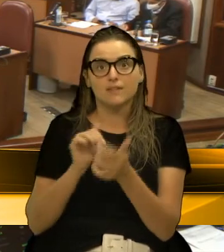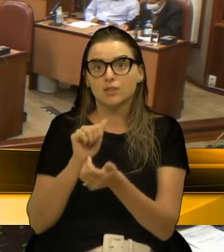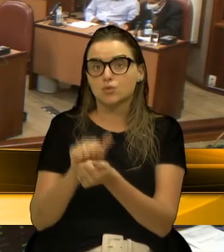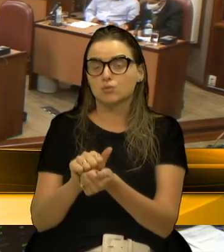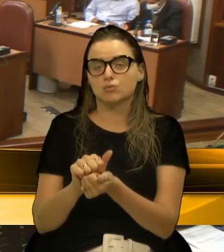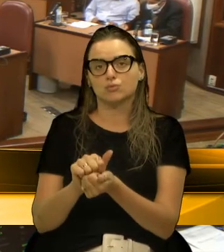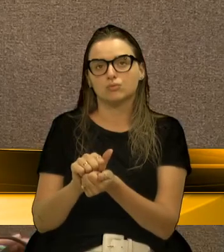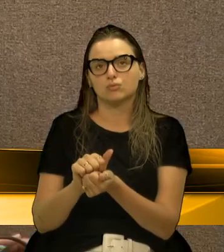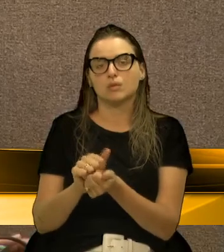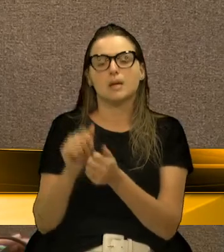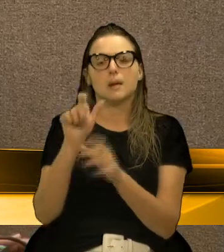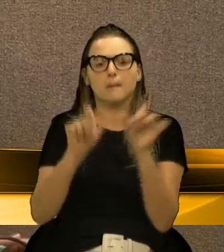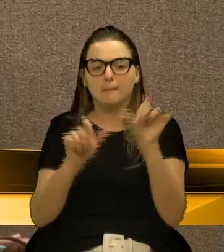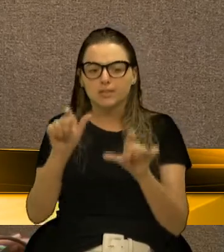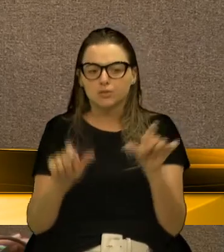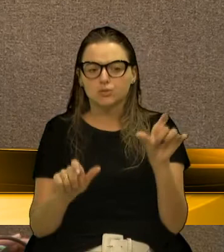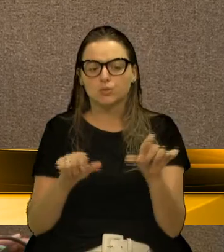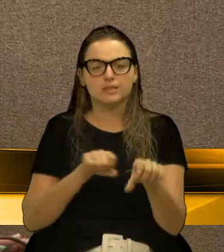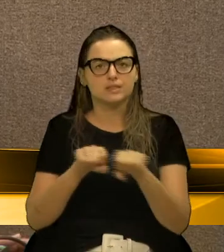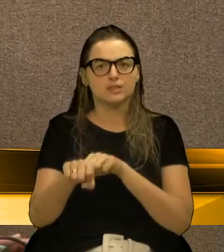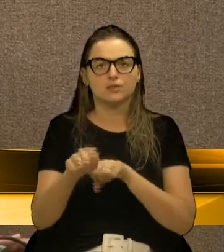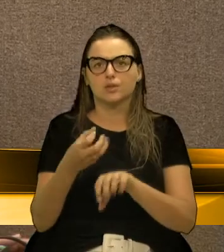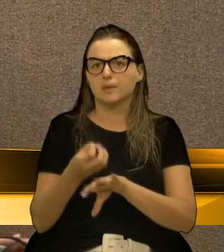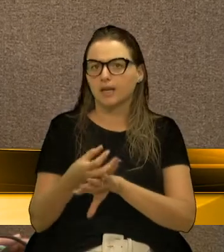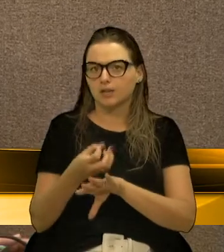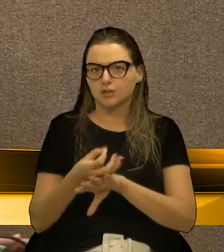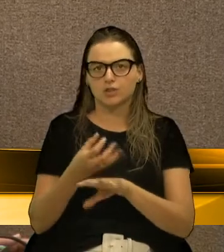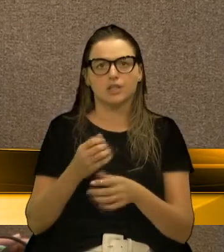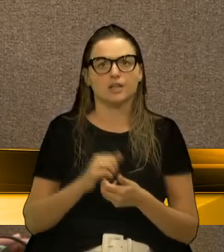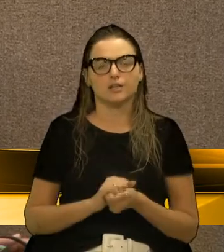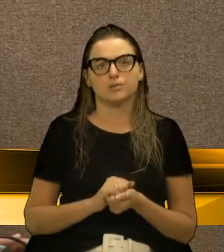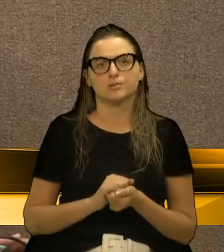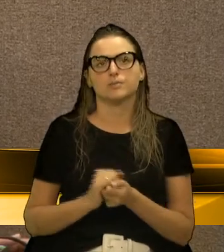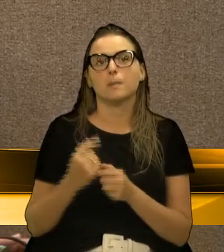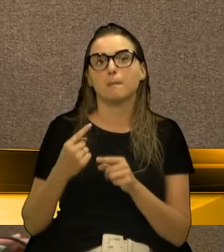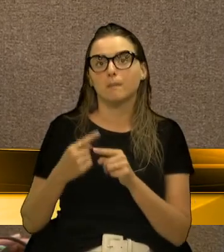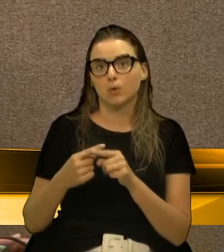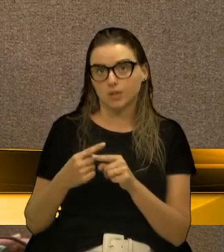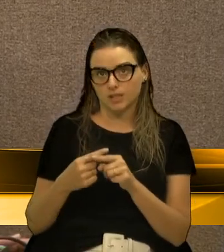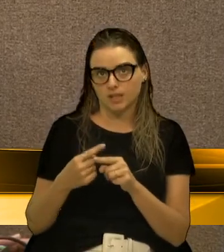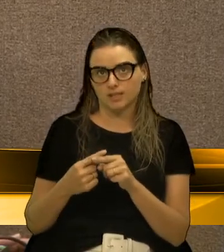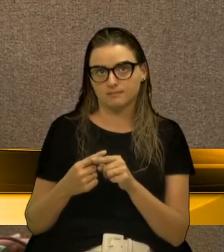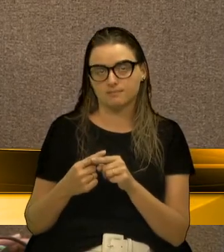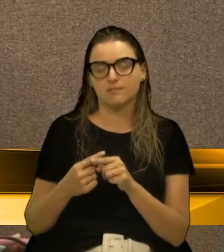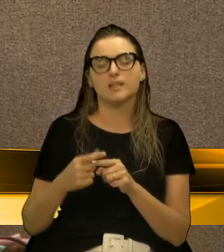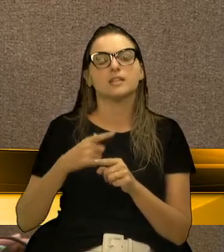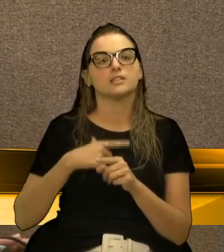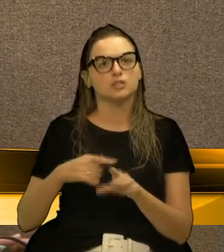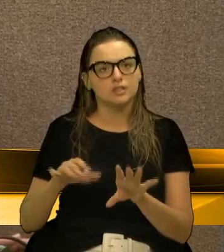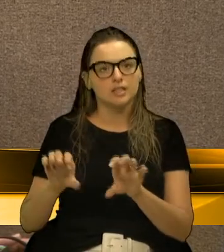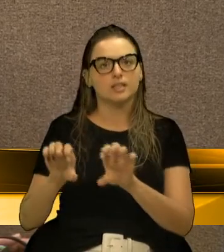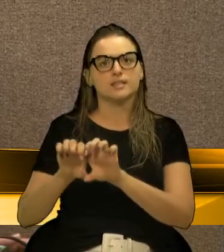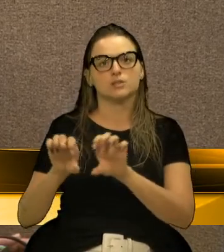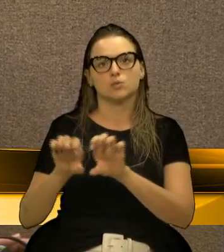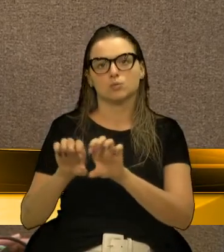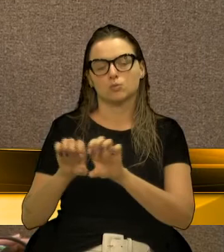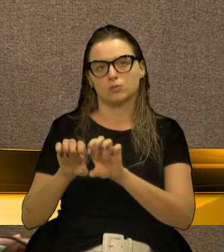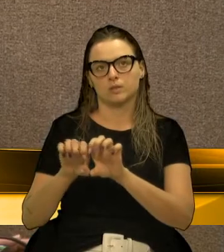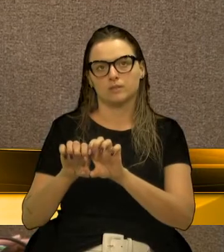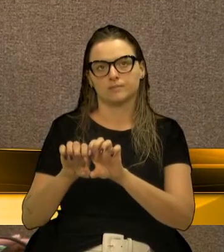Pessoas que se formaram em advocacia, porque ele dava estrutura para que